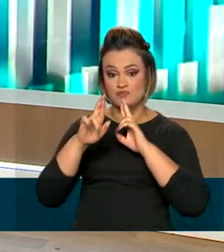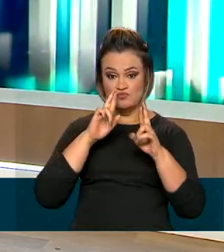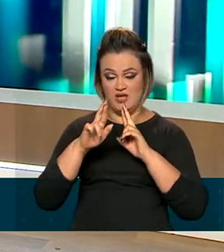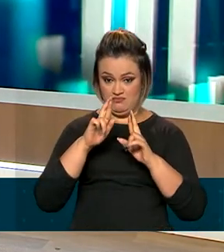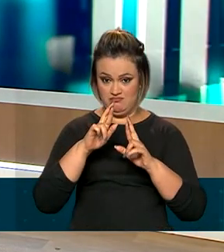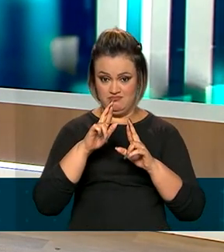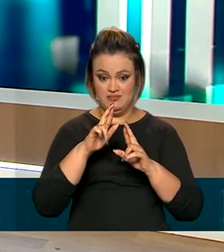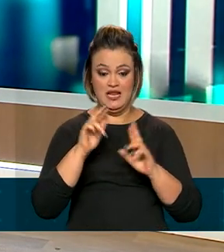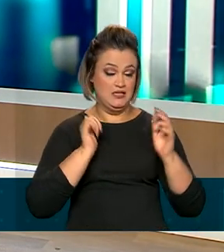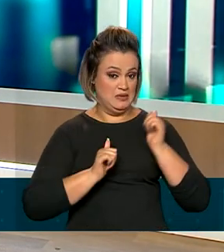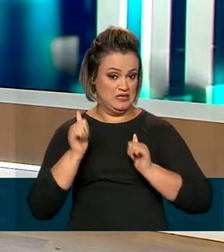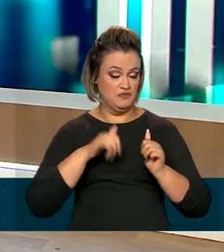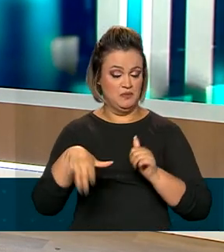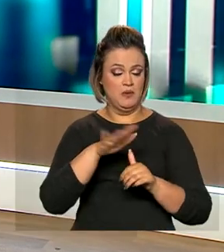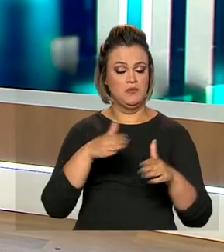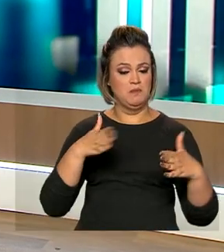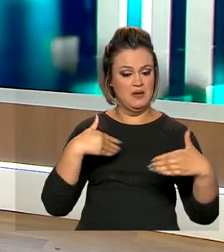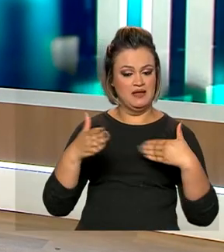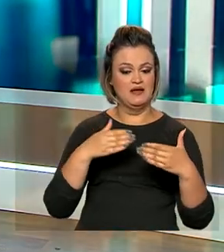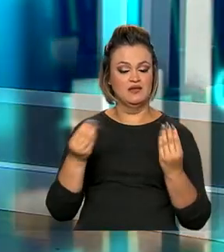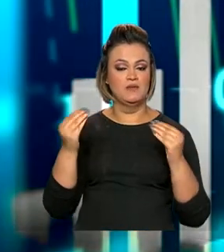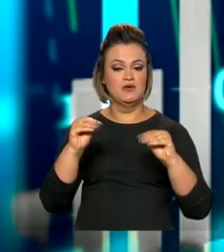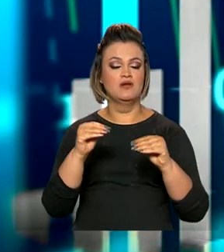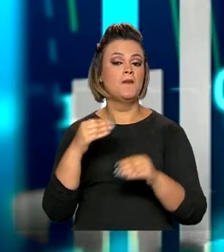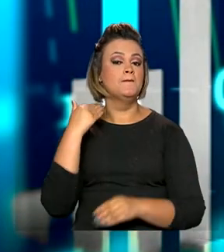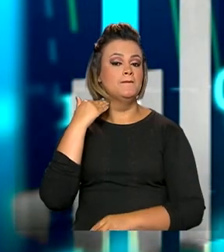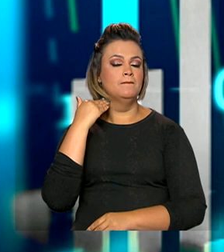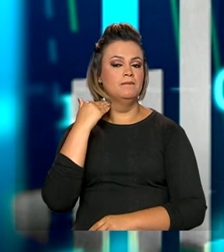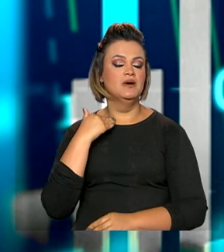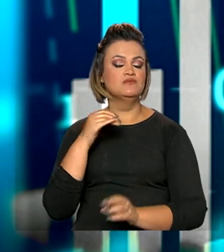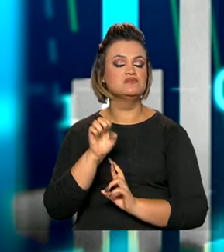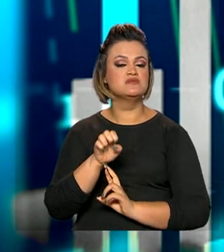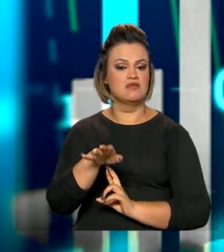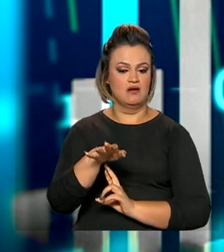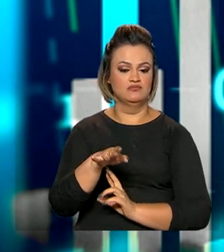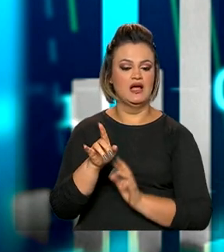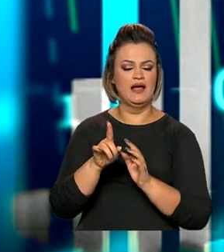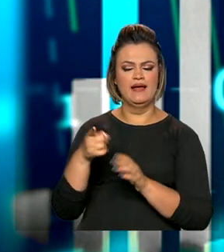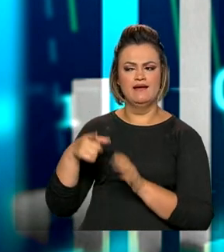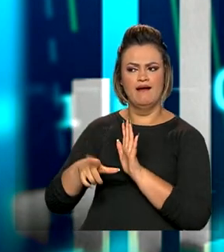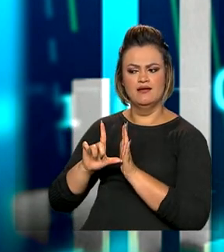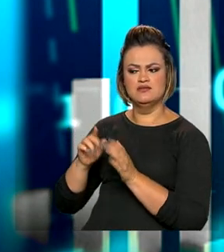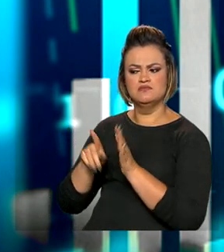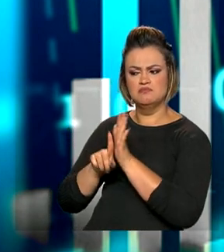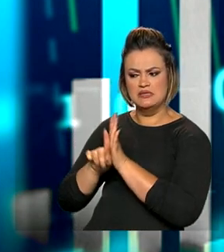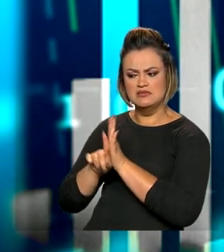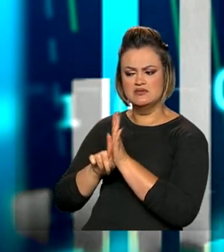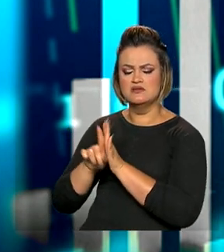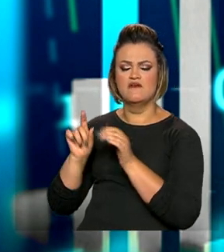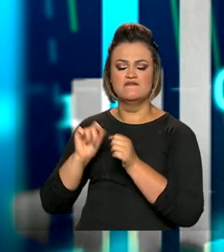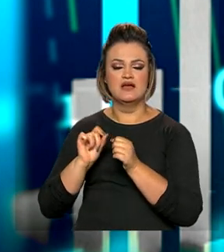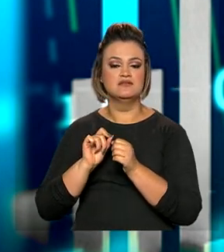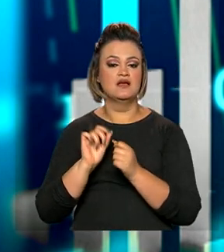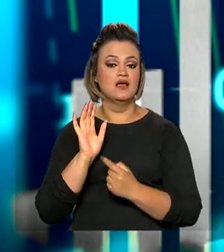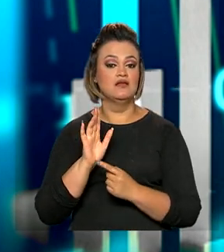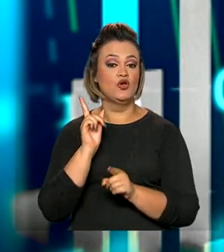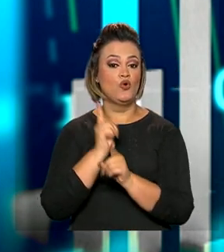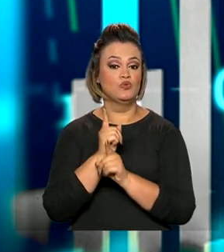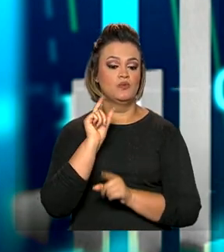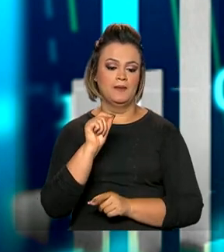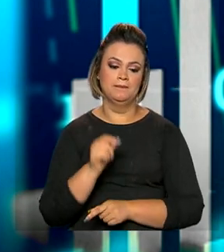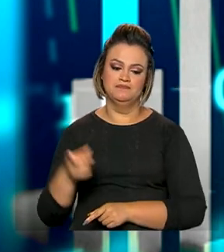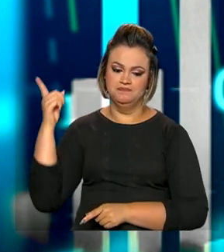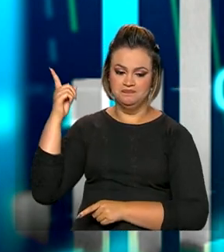expectativas do mercado, que é publicado pelo Banco Central, a partir de uma pesquisa com agentes de mercado, apresentou as seguintes